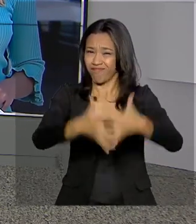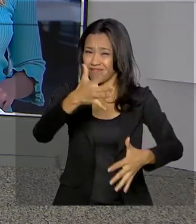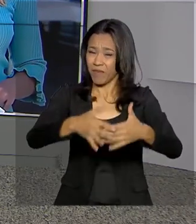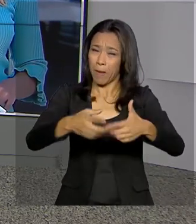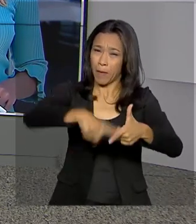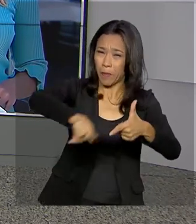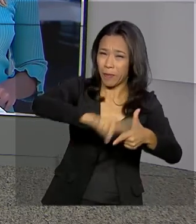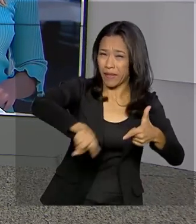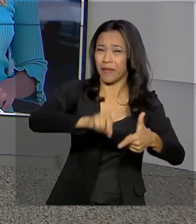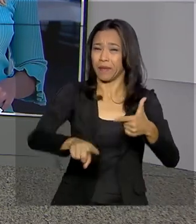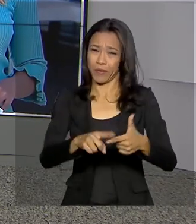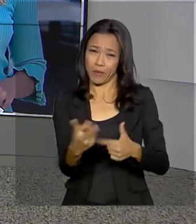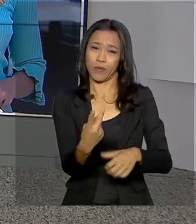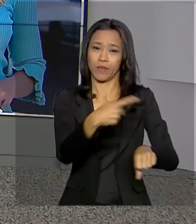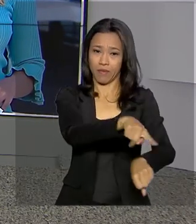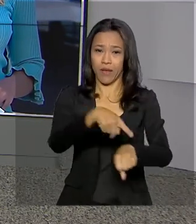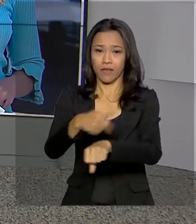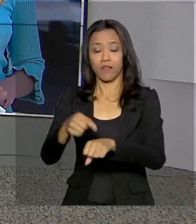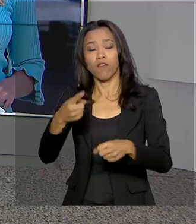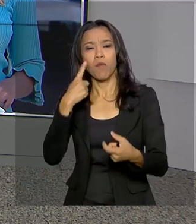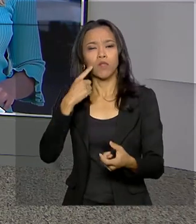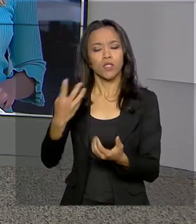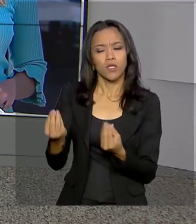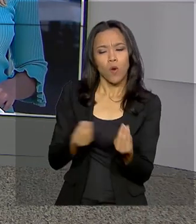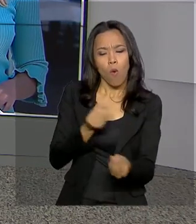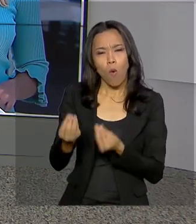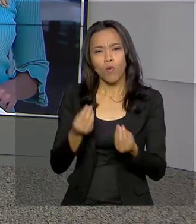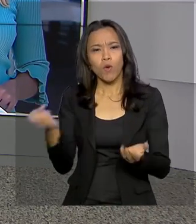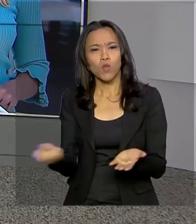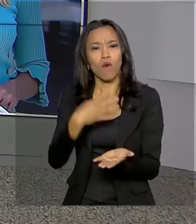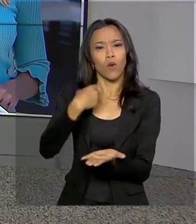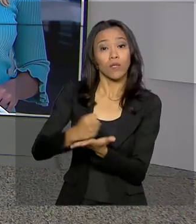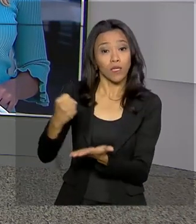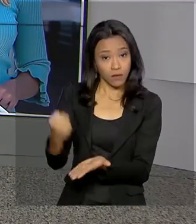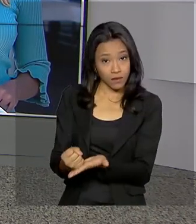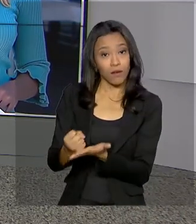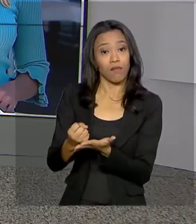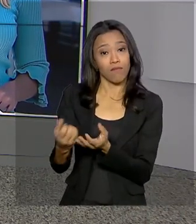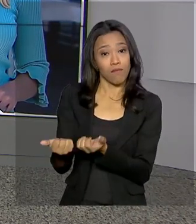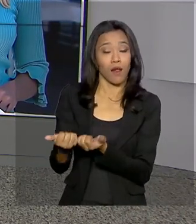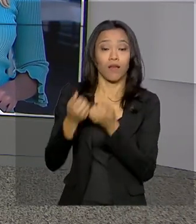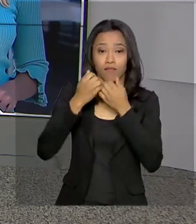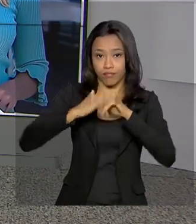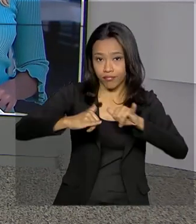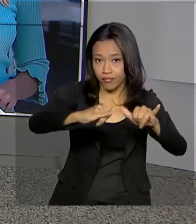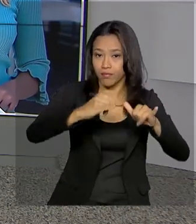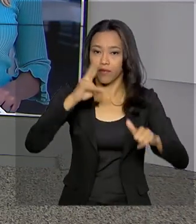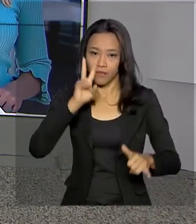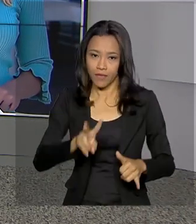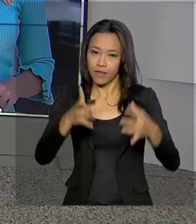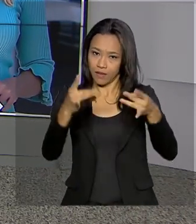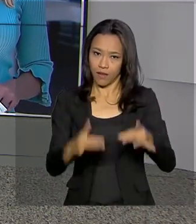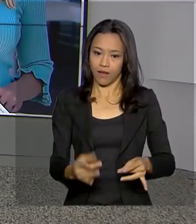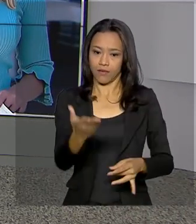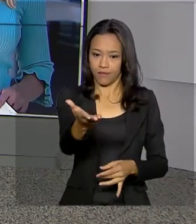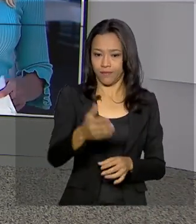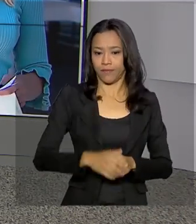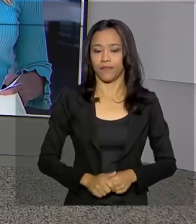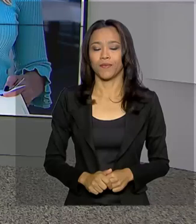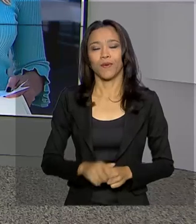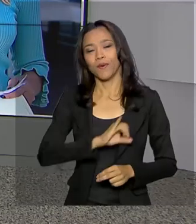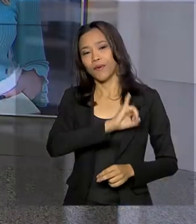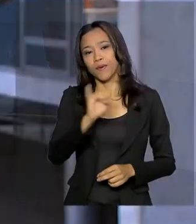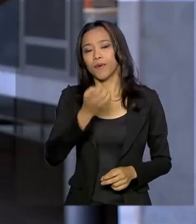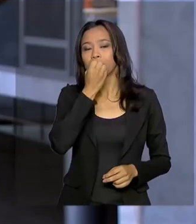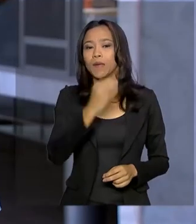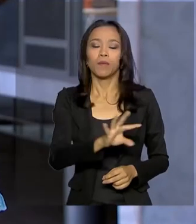renegociado em busca de uma nova fórmula de contratação de energia elétrica. Quem tem os detalhes é Selma Dias. Bom dia, Selma. Oi, Renata. Bom dia a